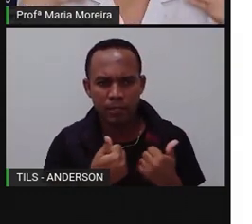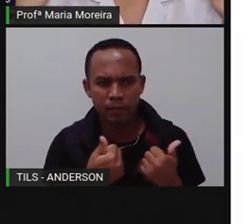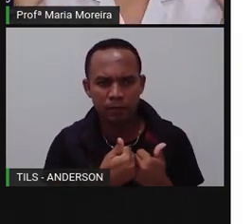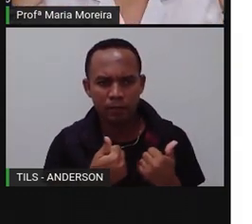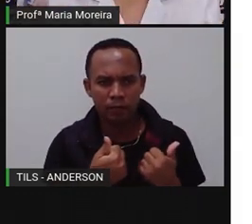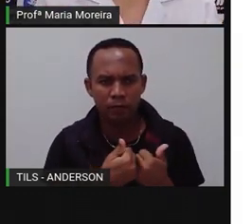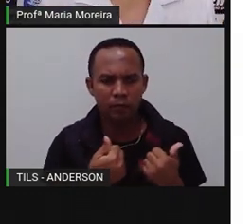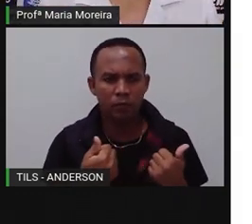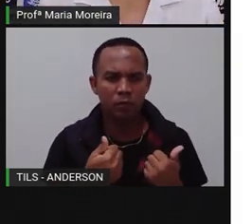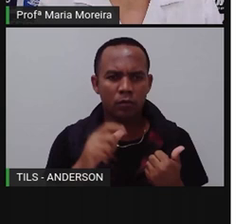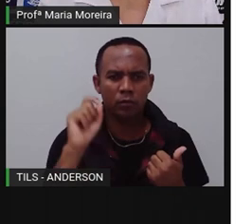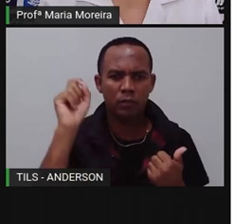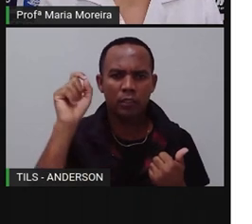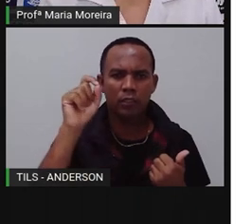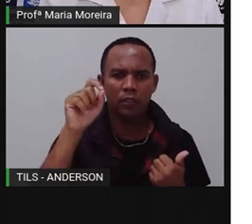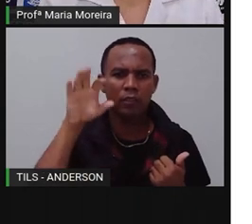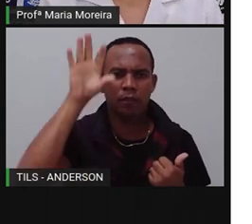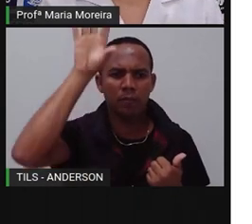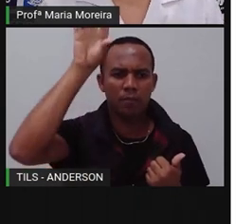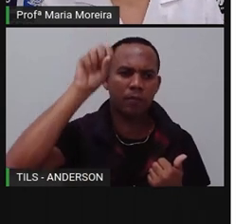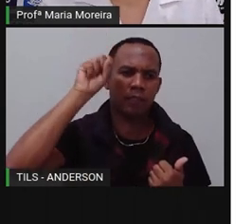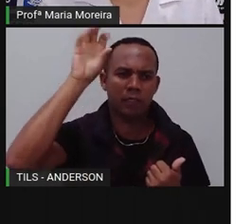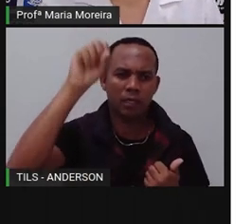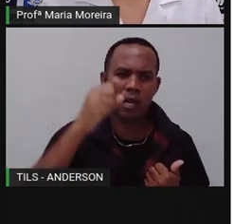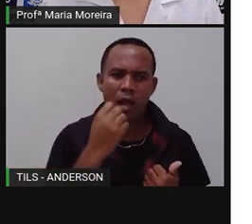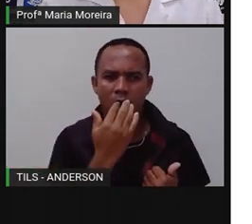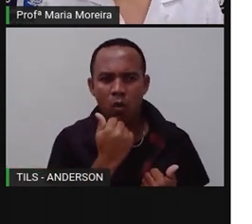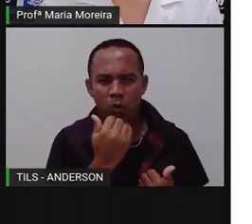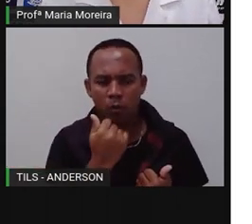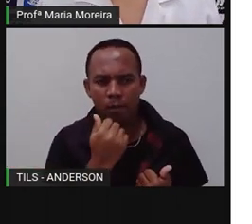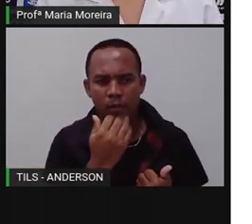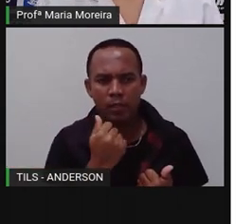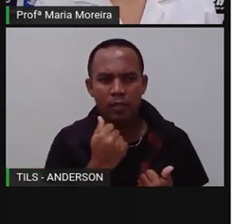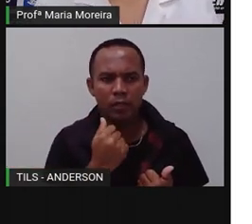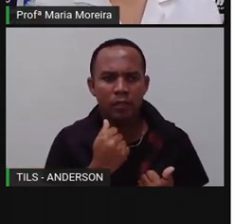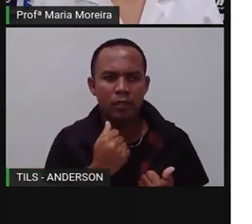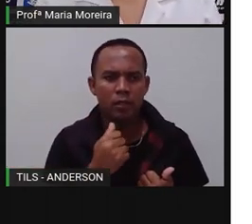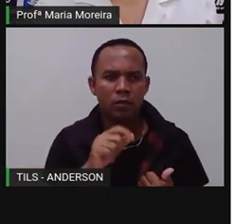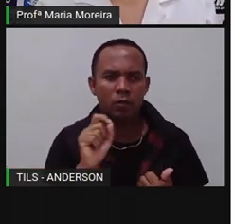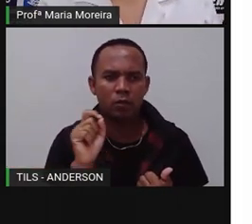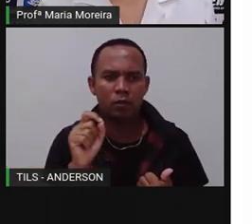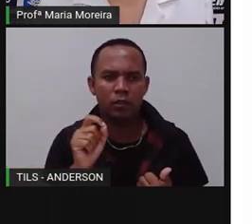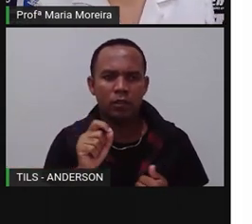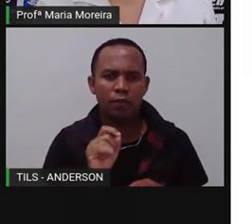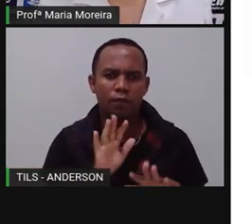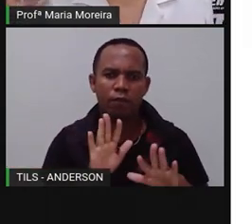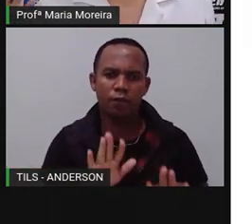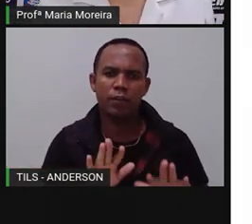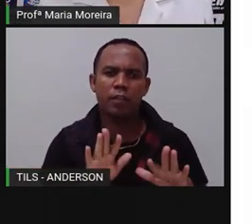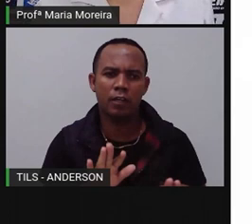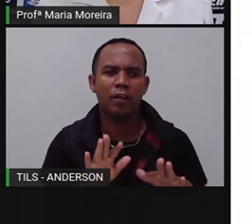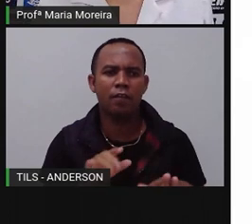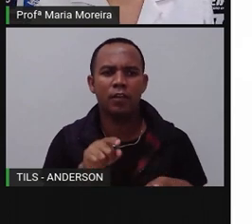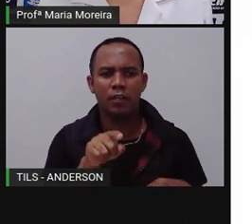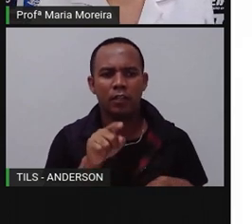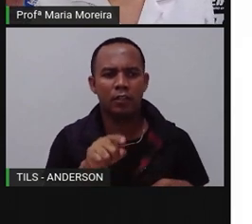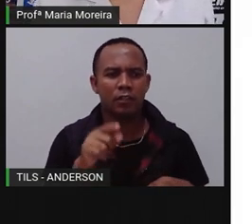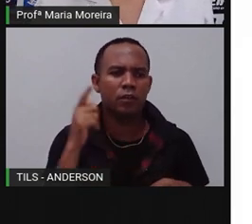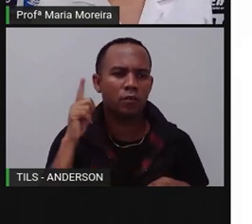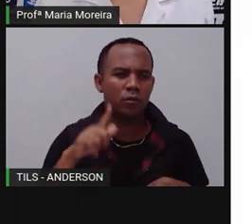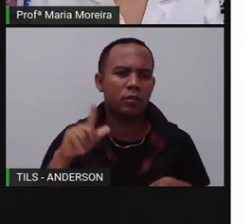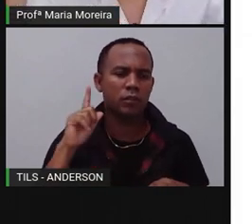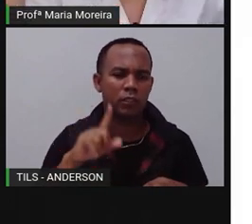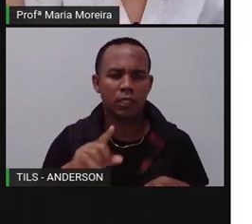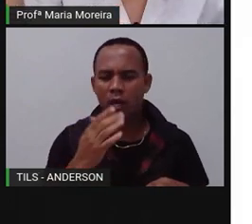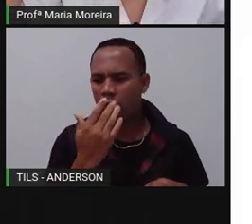e as árvores frutíferas estavam lá. Então, eles conseguiam se alimentar. E aí, ficavam as margens ali porque eles sabiam que ali eles iam conseguir o quê?